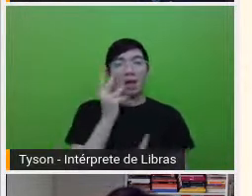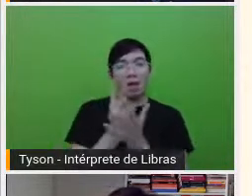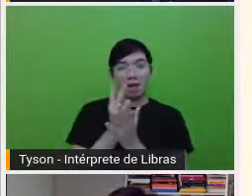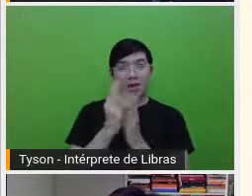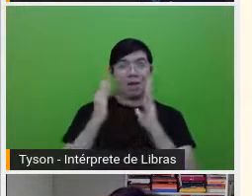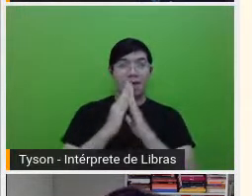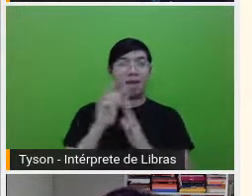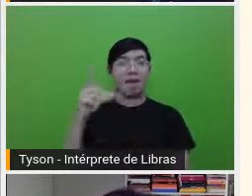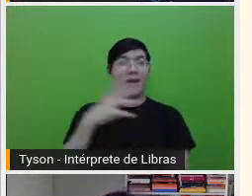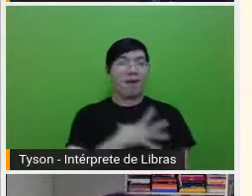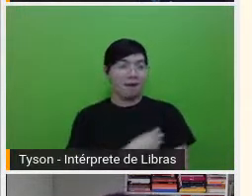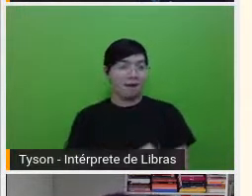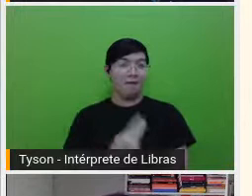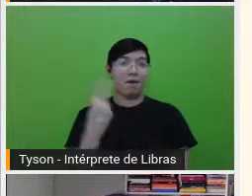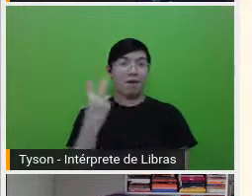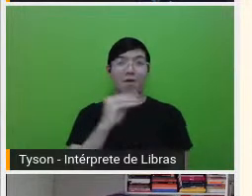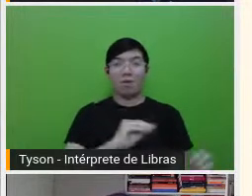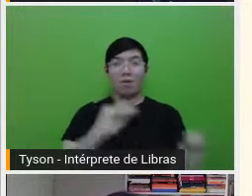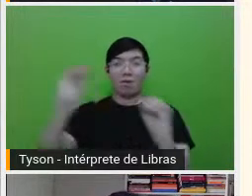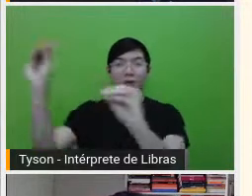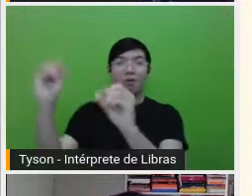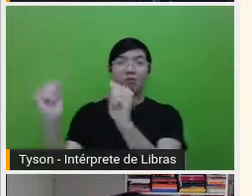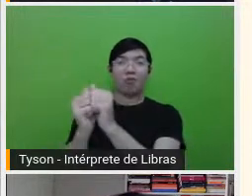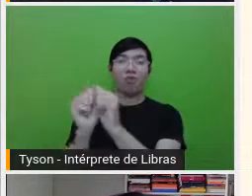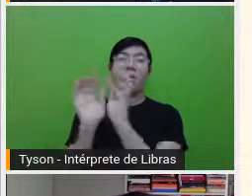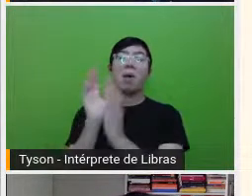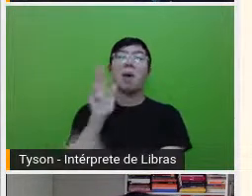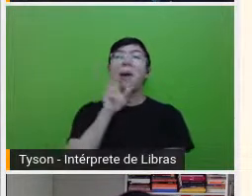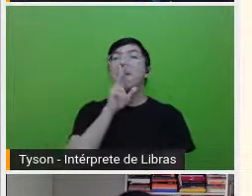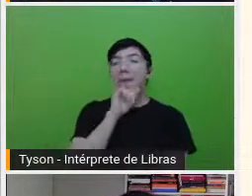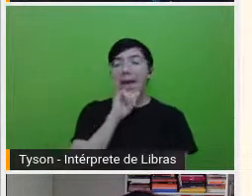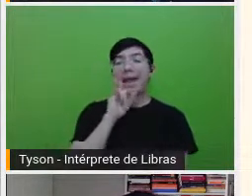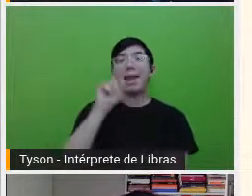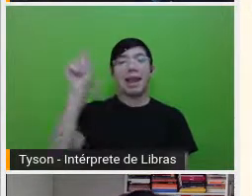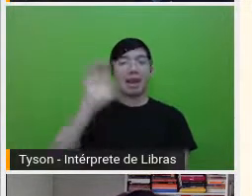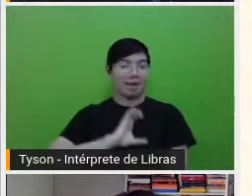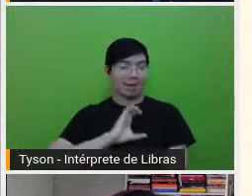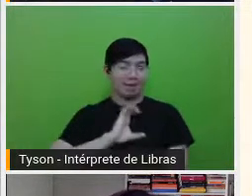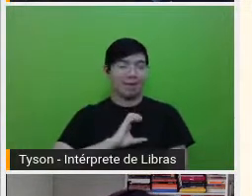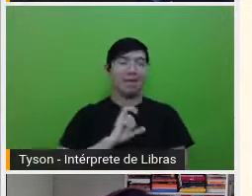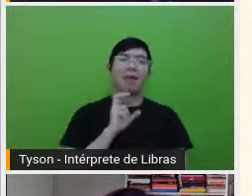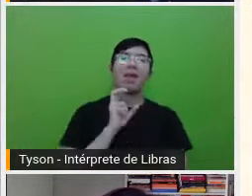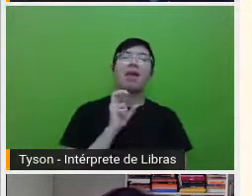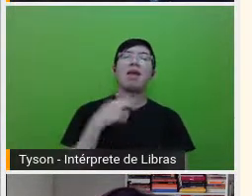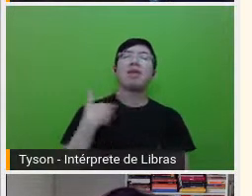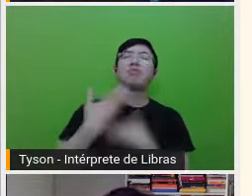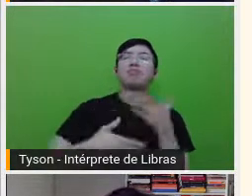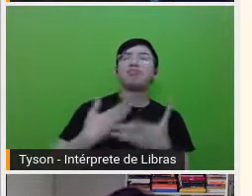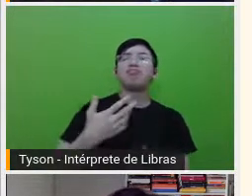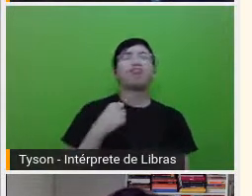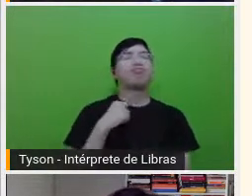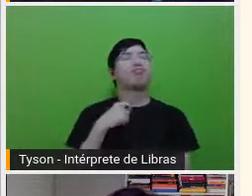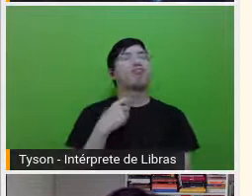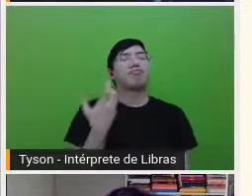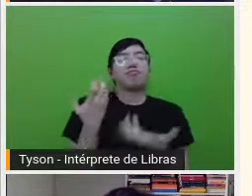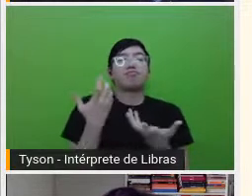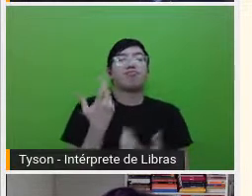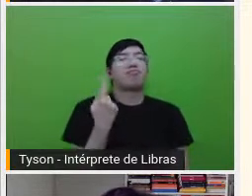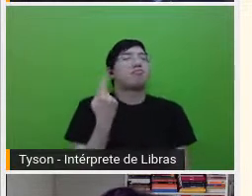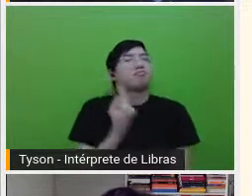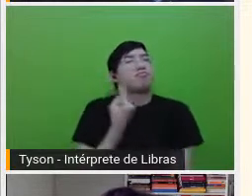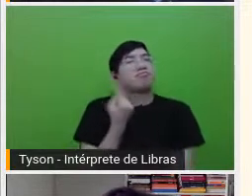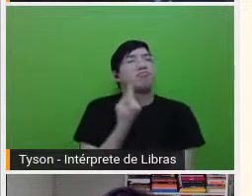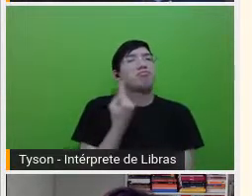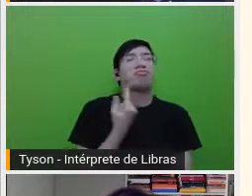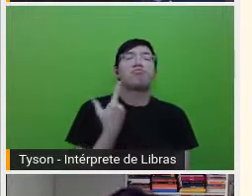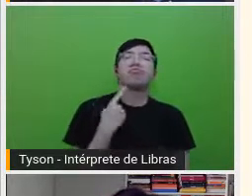morar com o pai no Canadá. E aí, né? Com quase 50 anos, pela primeira vez, ela decide passar a férias sozinha e parte